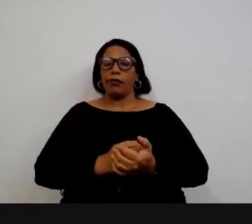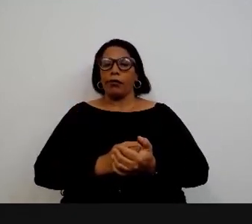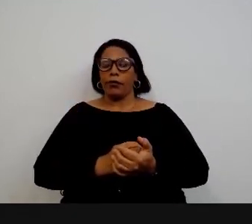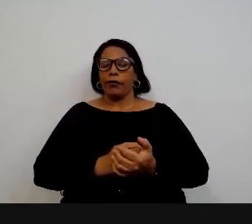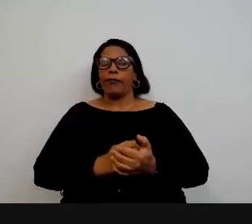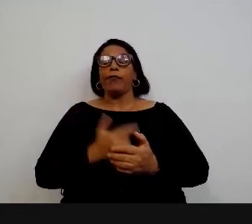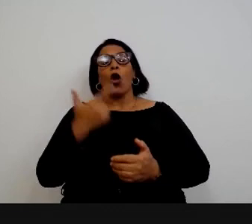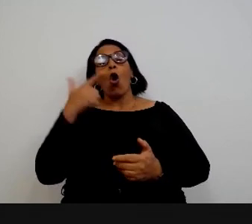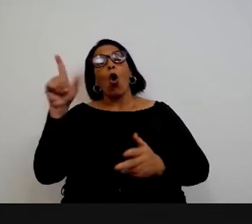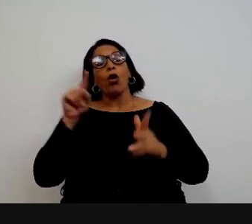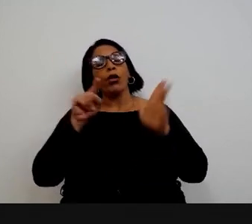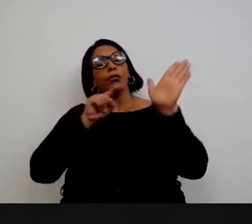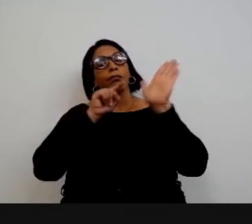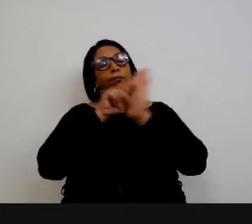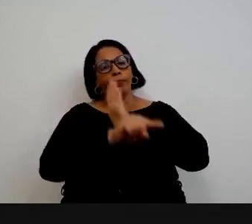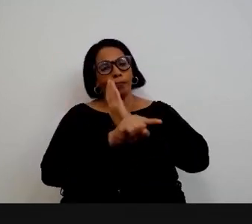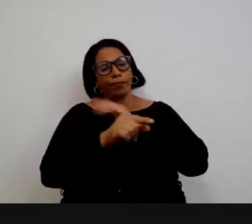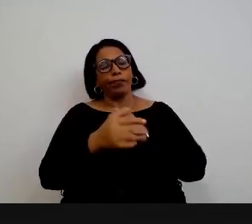uma questão